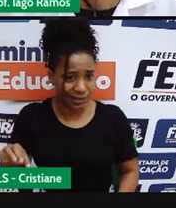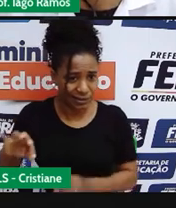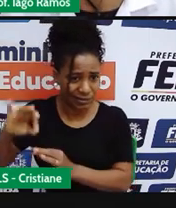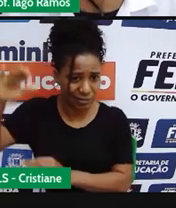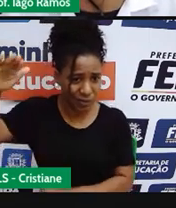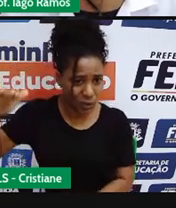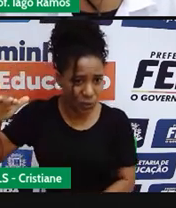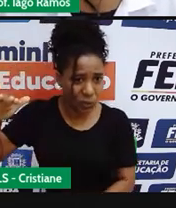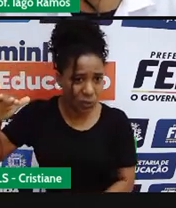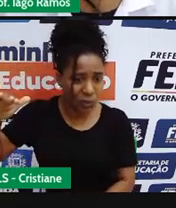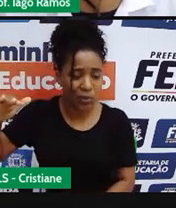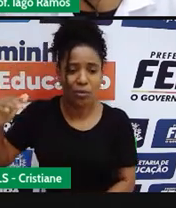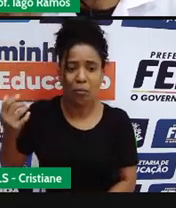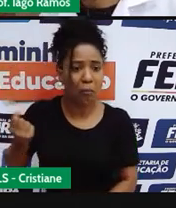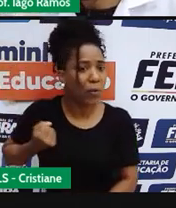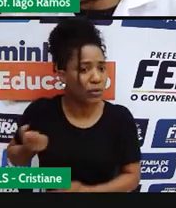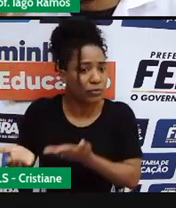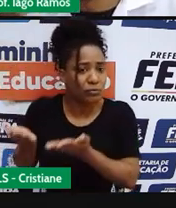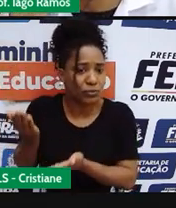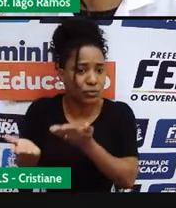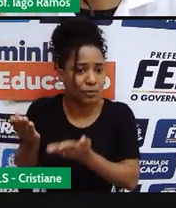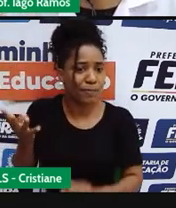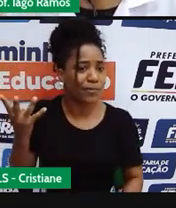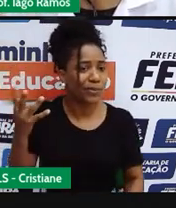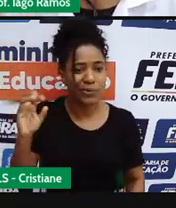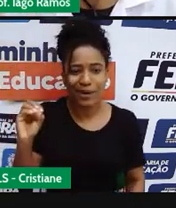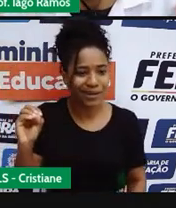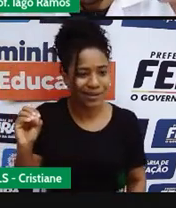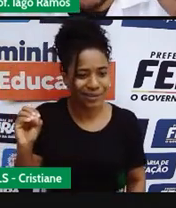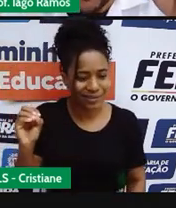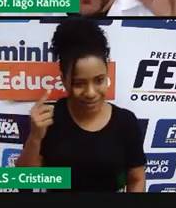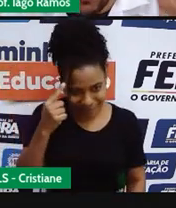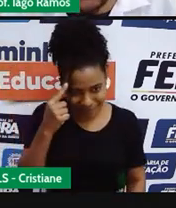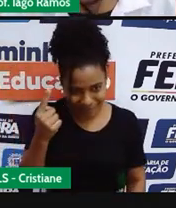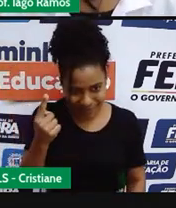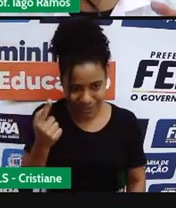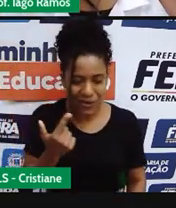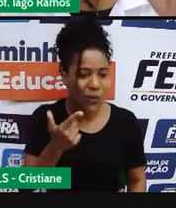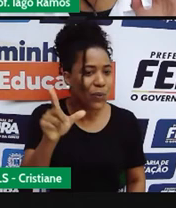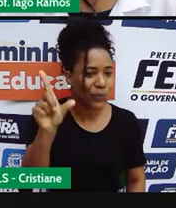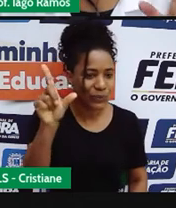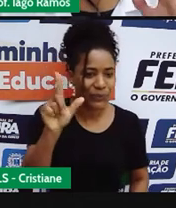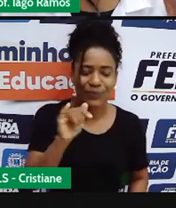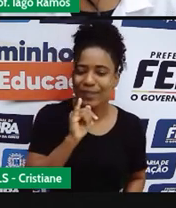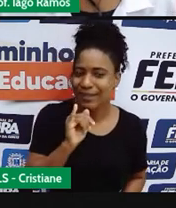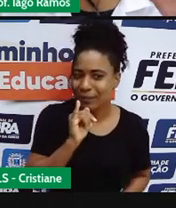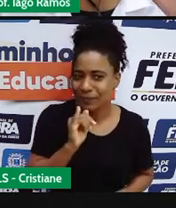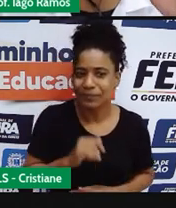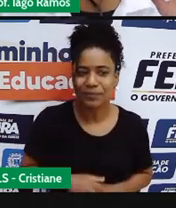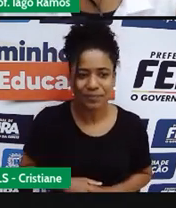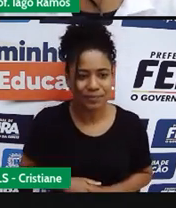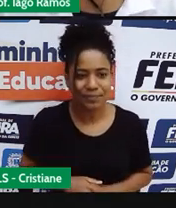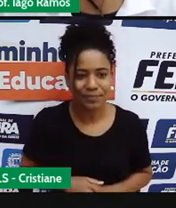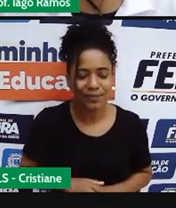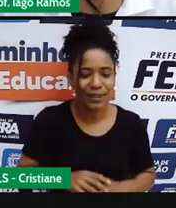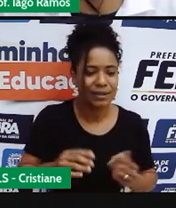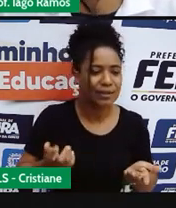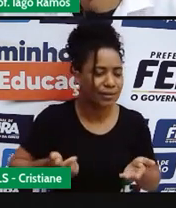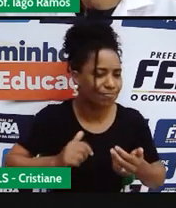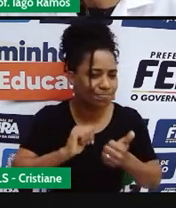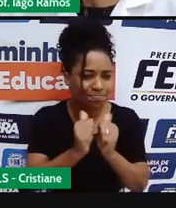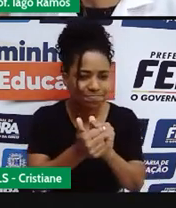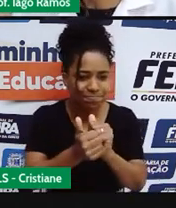e a massa do seu corpo. Vou lhe dar um outro exemplo. Por exemplo, a quantidade de gols numa partida de